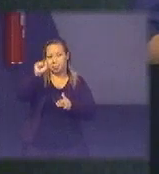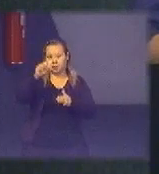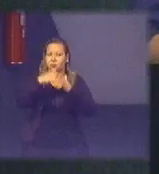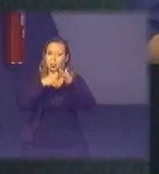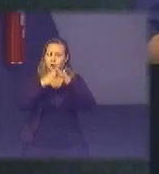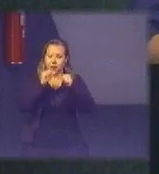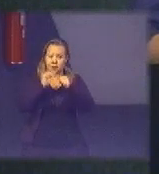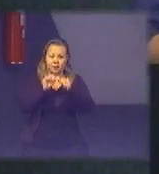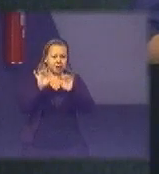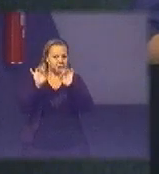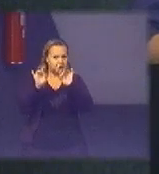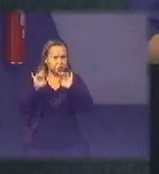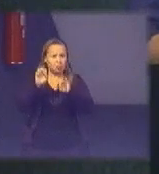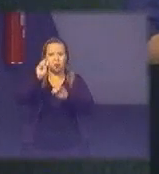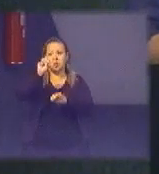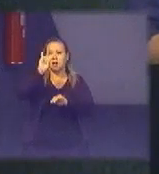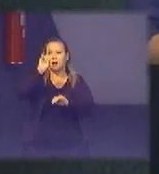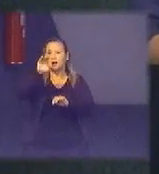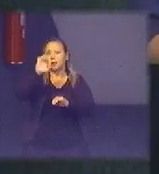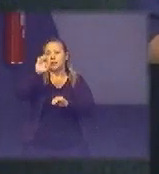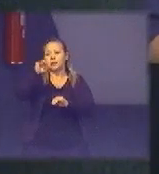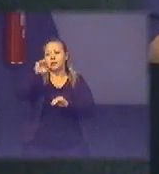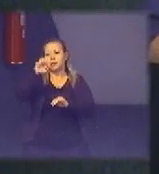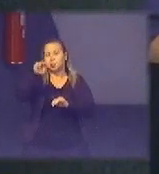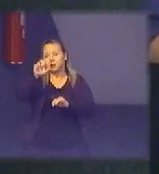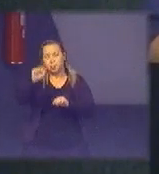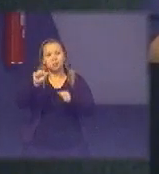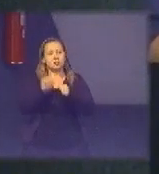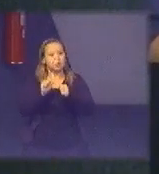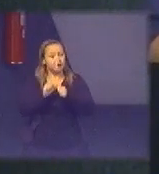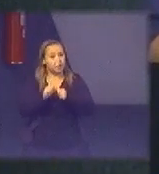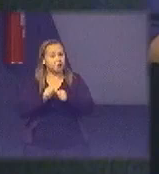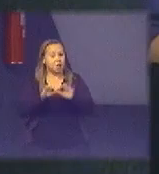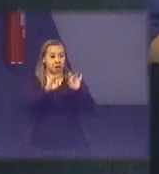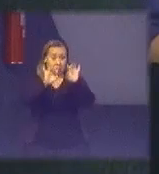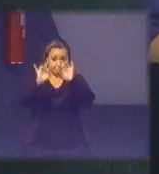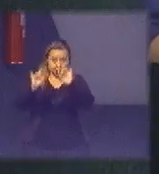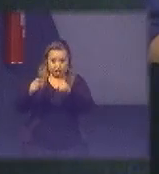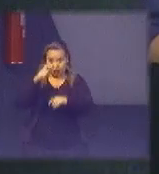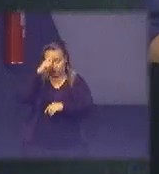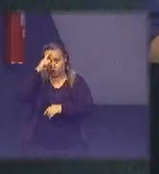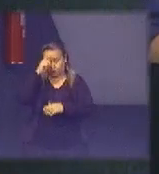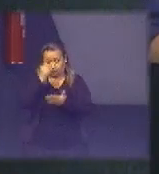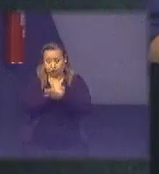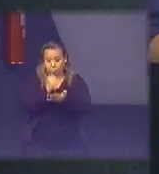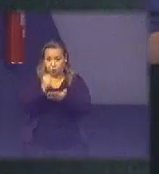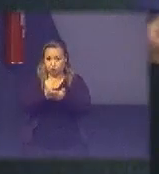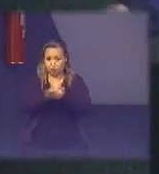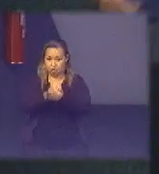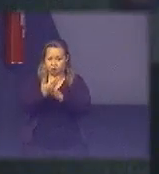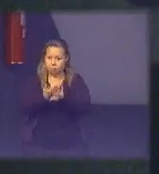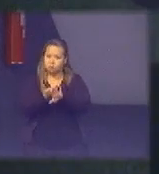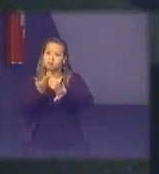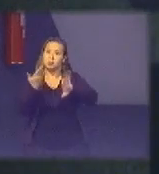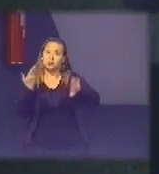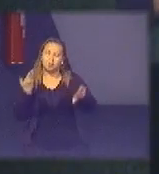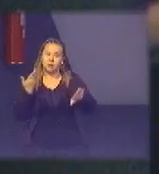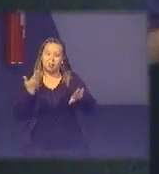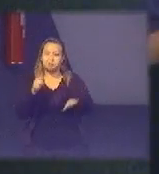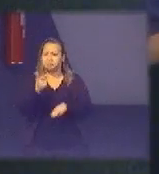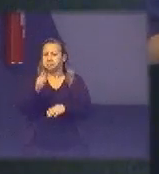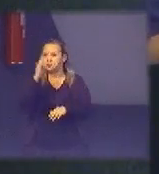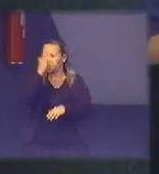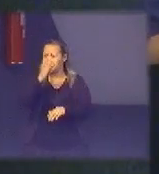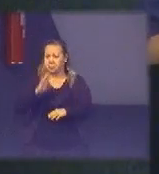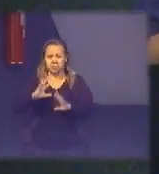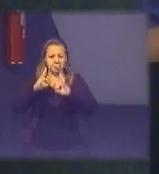fazer mas hoje em dia como que é cada hospital faz o seu contrato separado não tem no Brasil nenhuma possibilidade de todo mundo juntar e